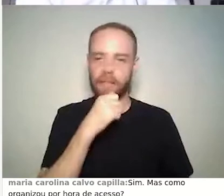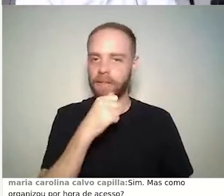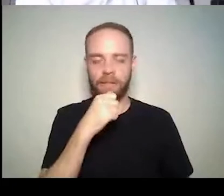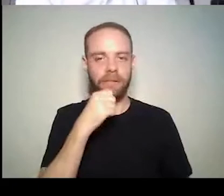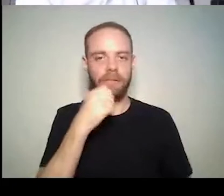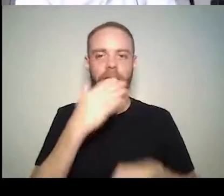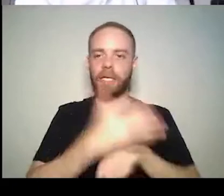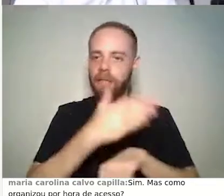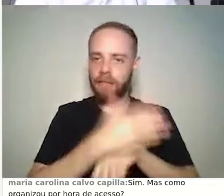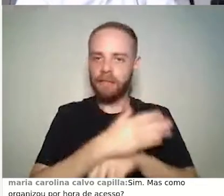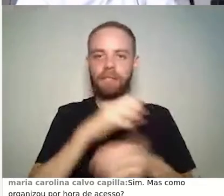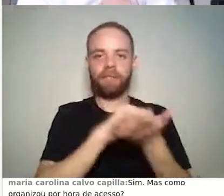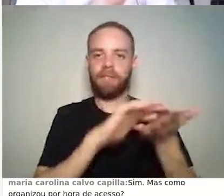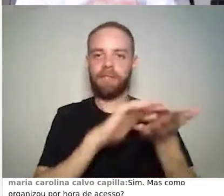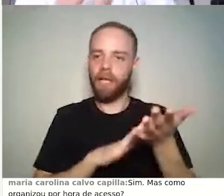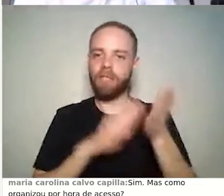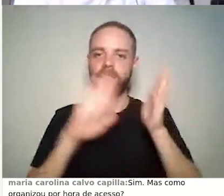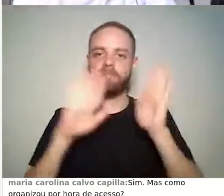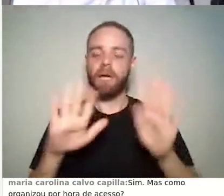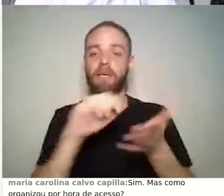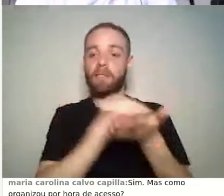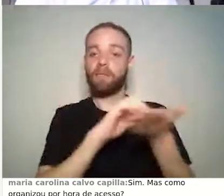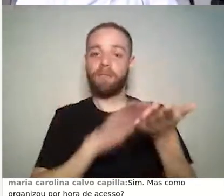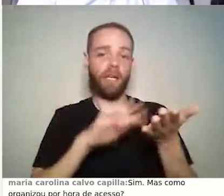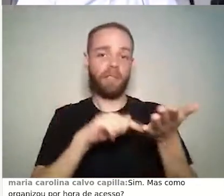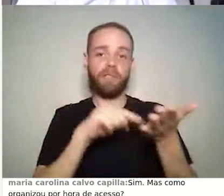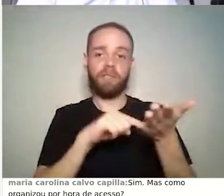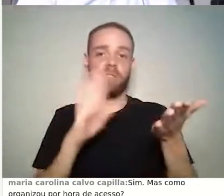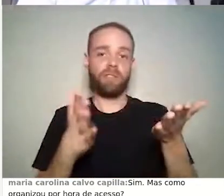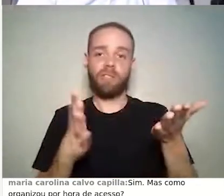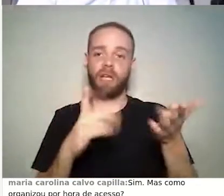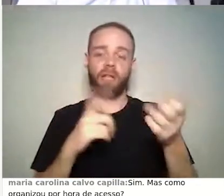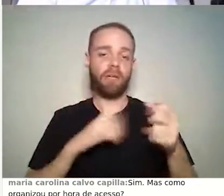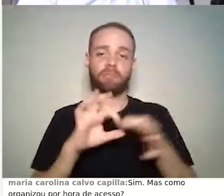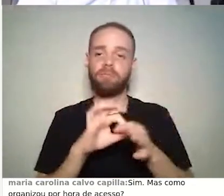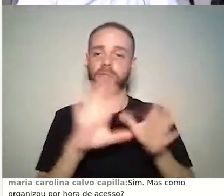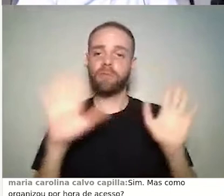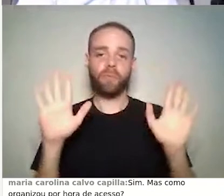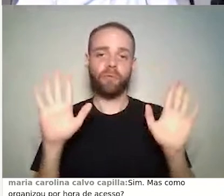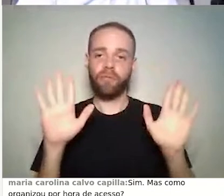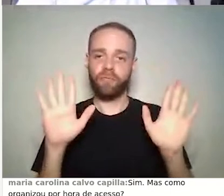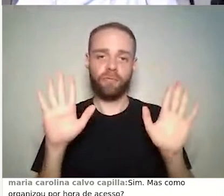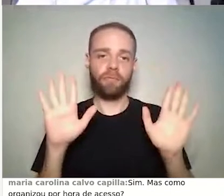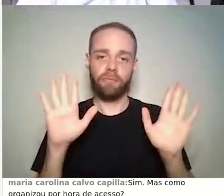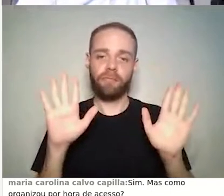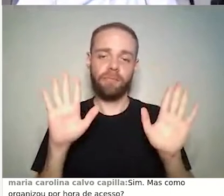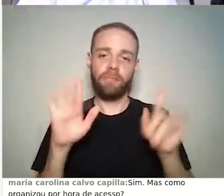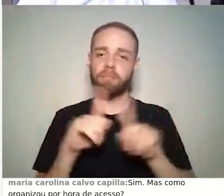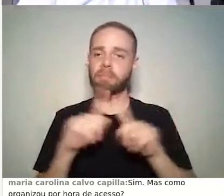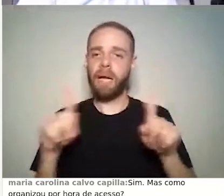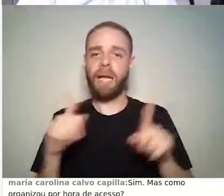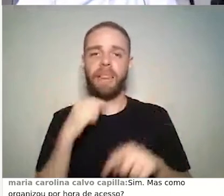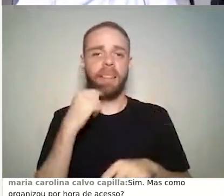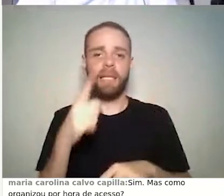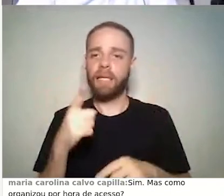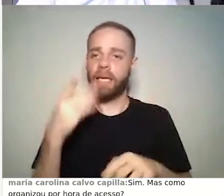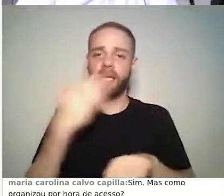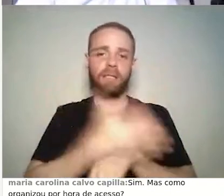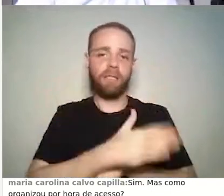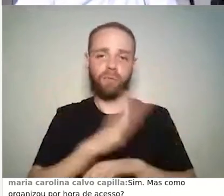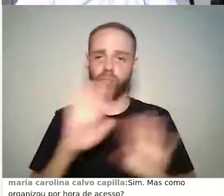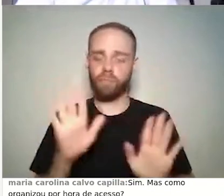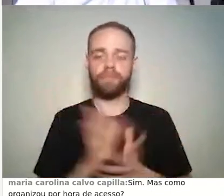estejam disponíveis. Então, o pessoal pode antecipar com acesso aos conteúdos. Da mesma forma que no recurso anterior,